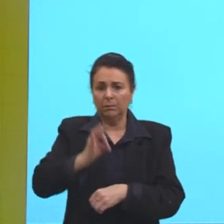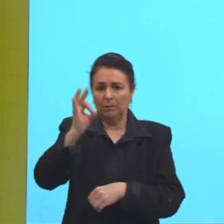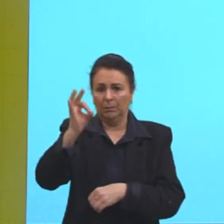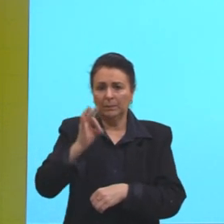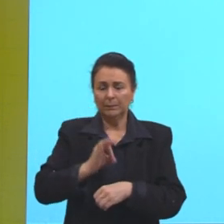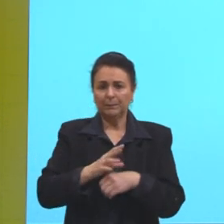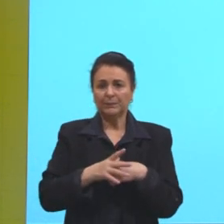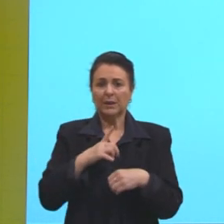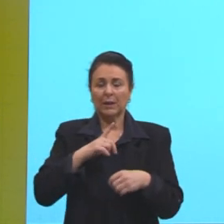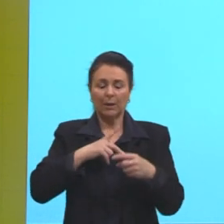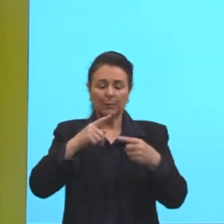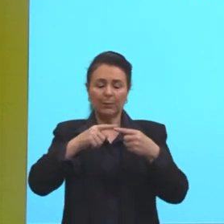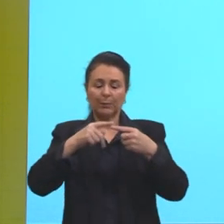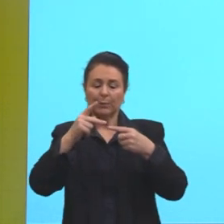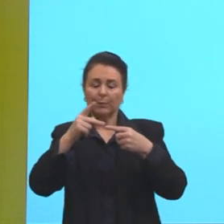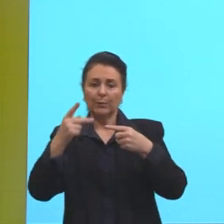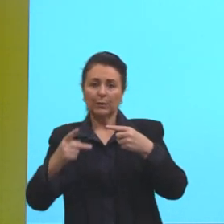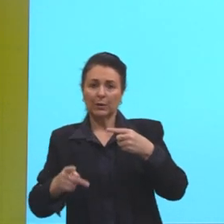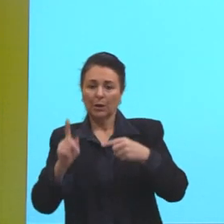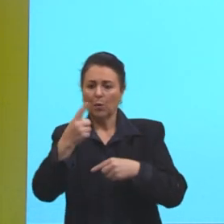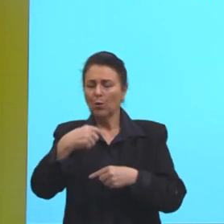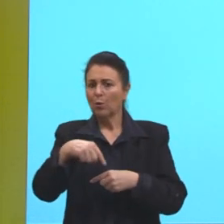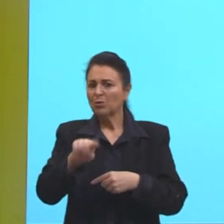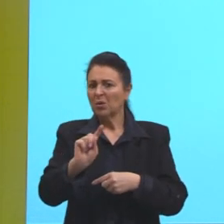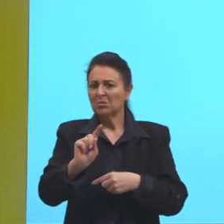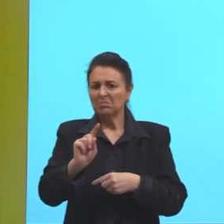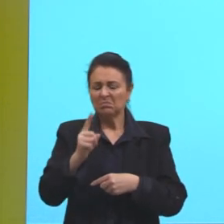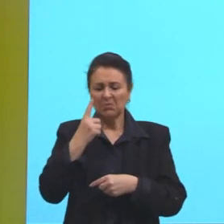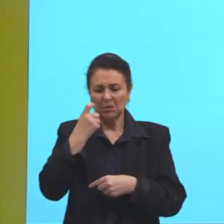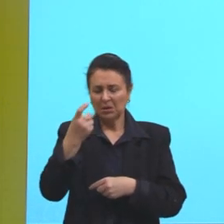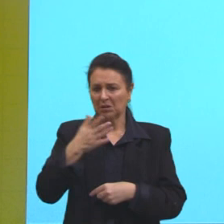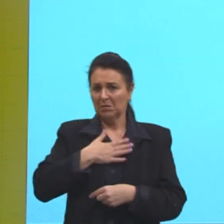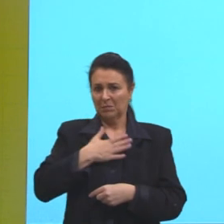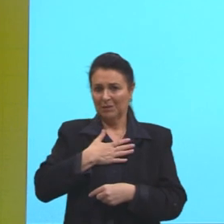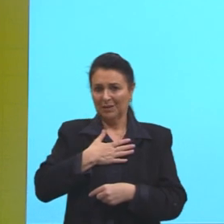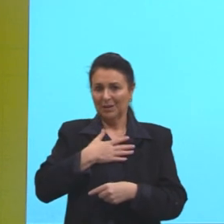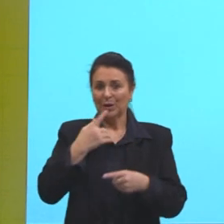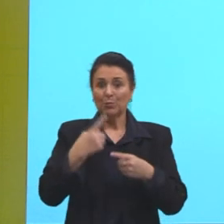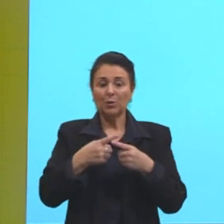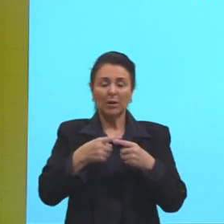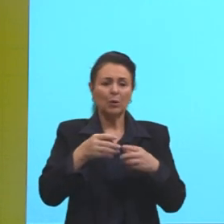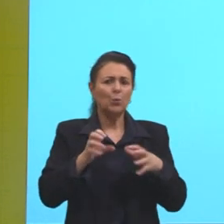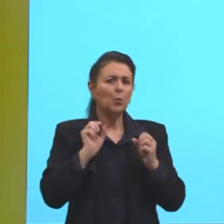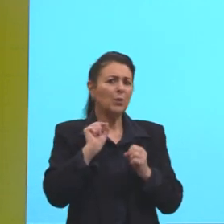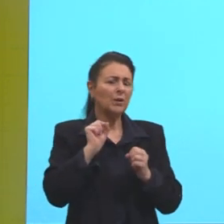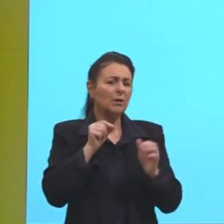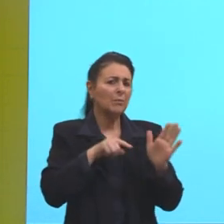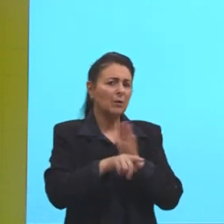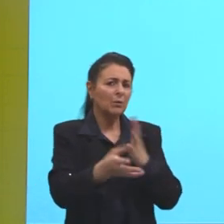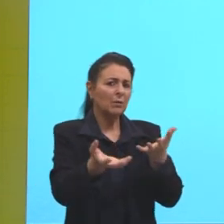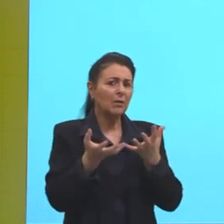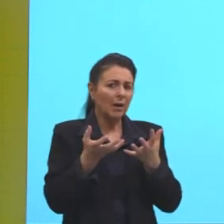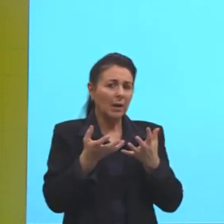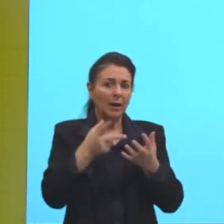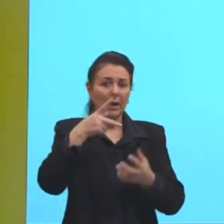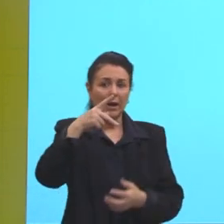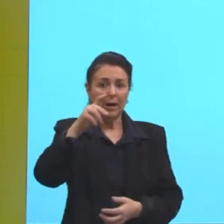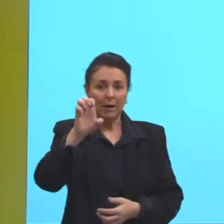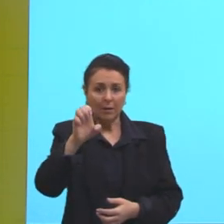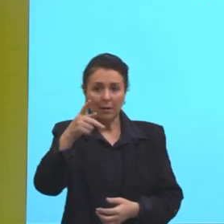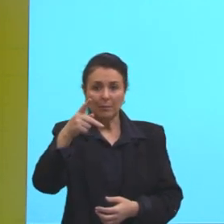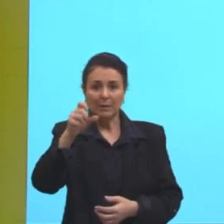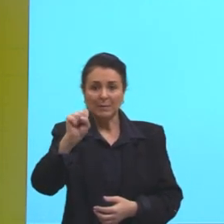proteína. Os outros não vão me interessar, porque a questão está falando na pepsina, e a pepsina é